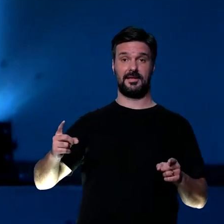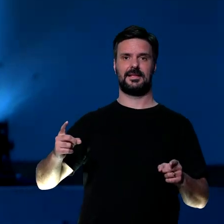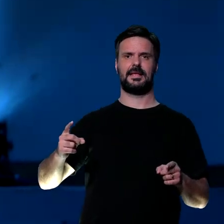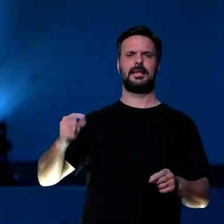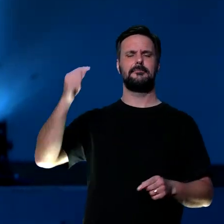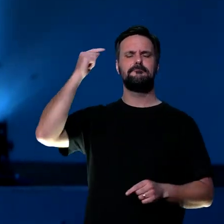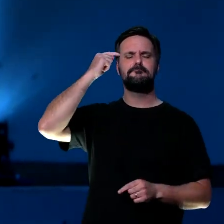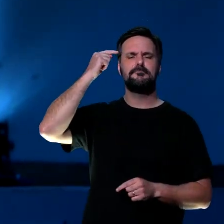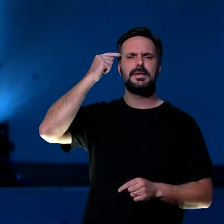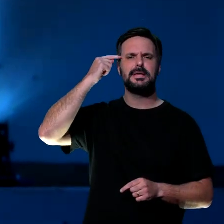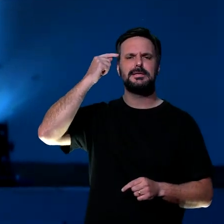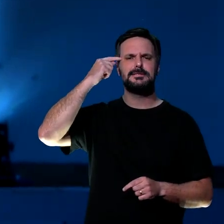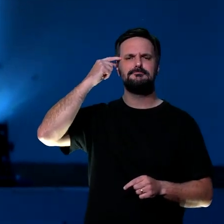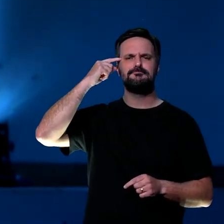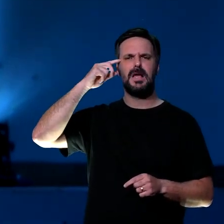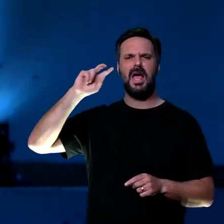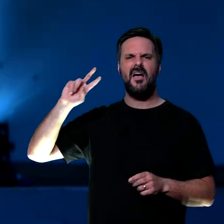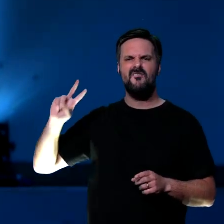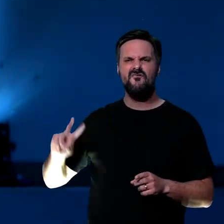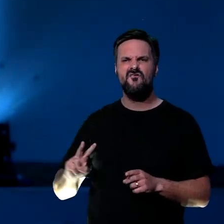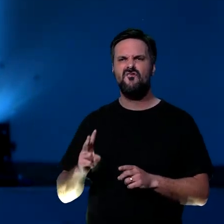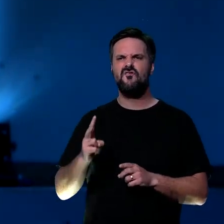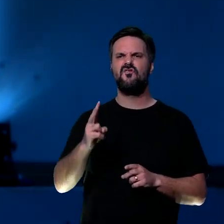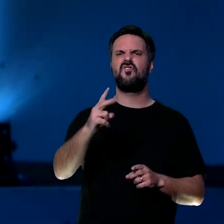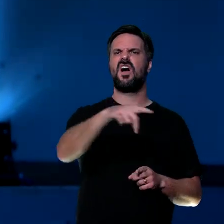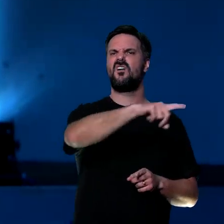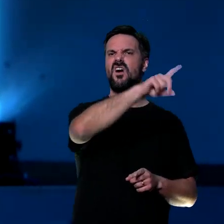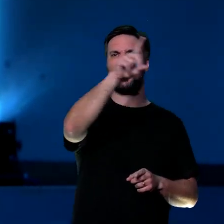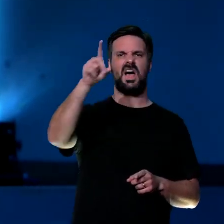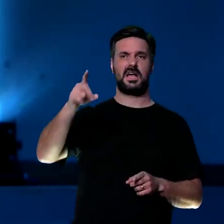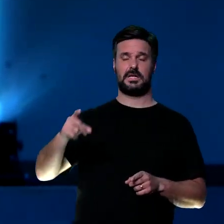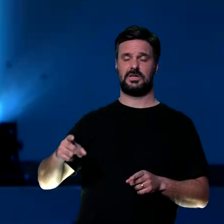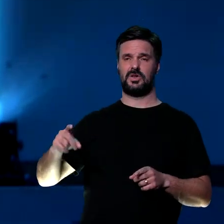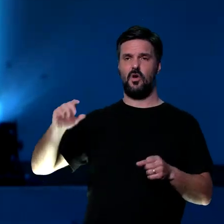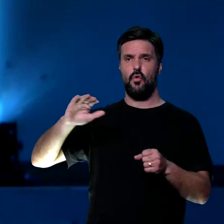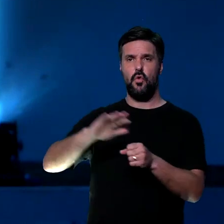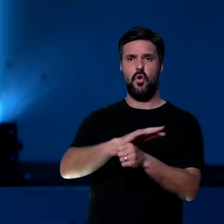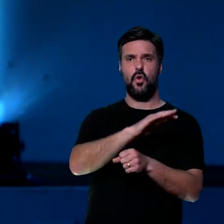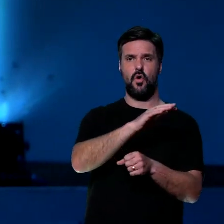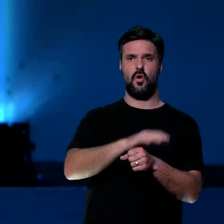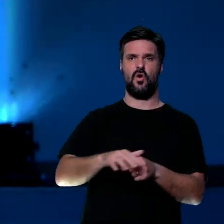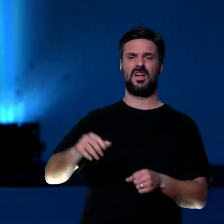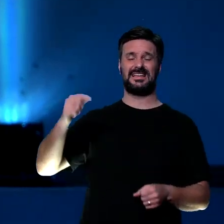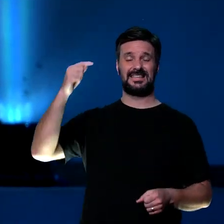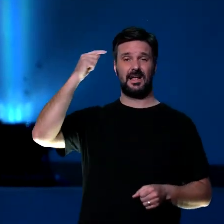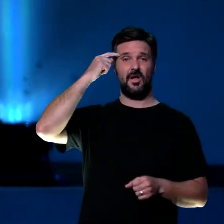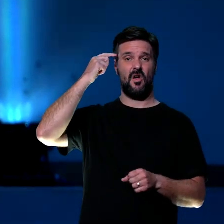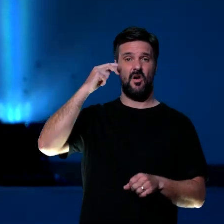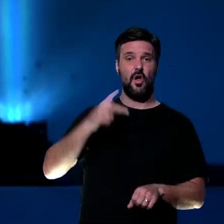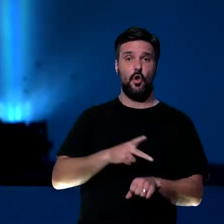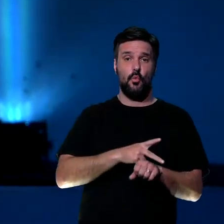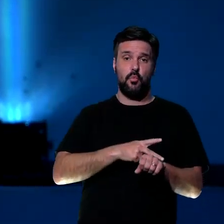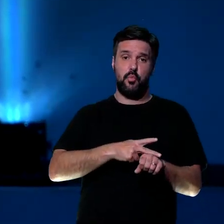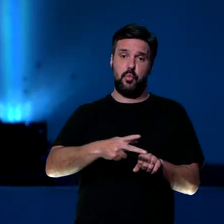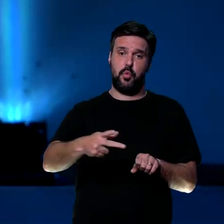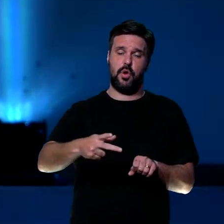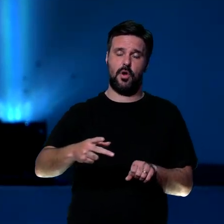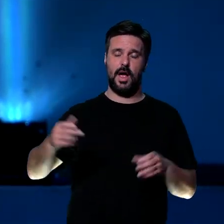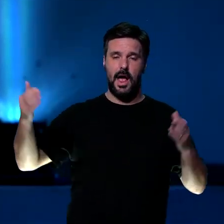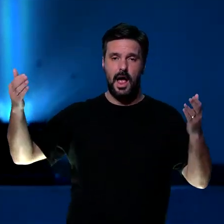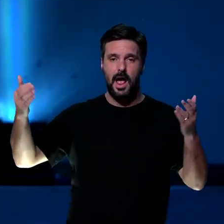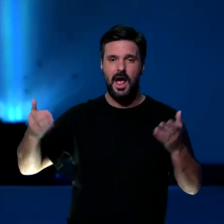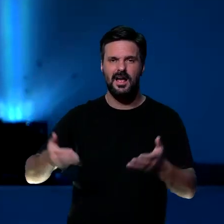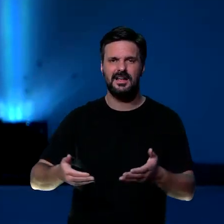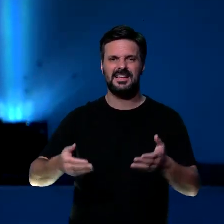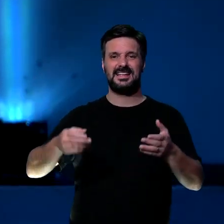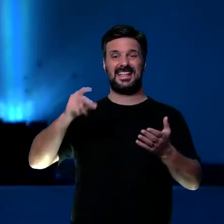pensem naquilo que tem valor. Encham a mente de vocês com aquilo que tem, que é puro, aquilo que vale a pena, aquilo que faz sentido.